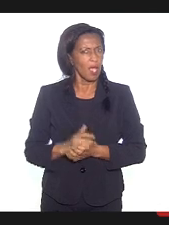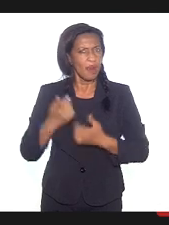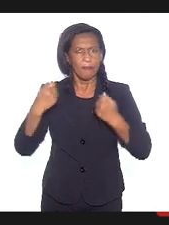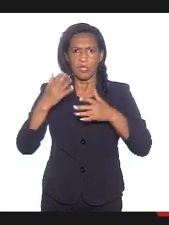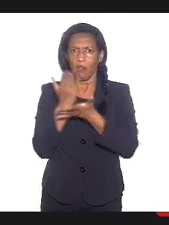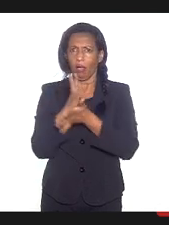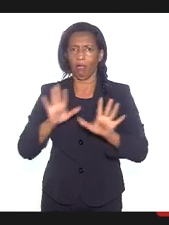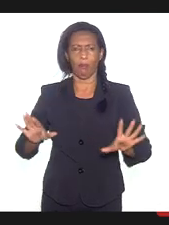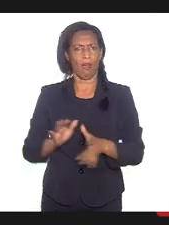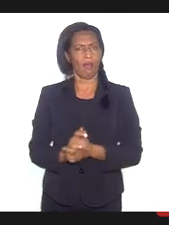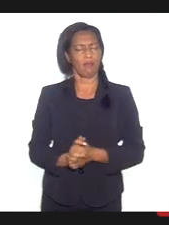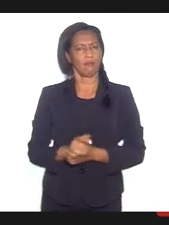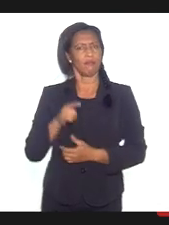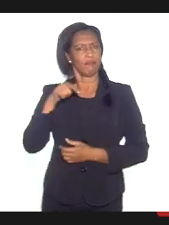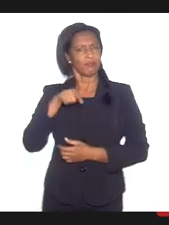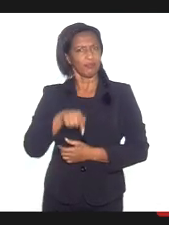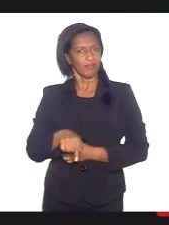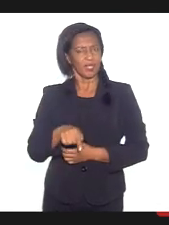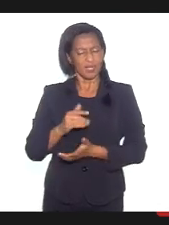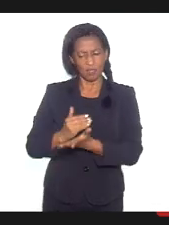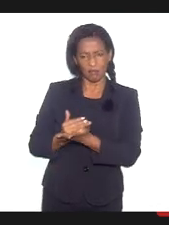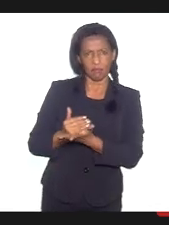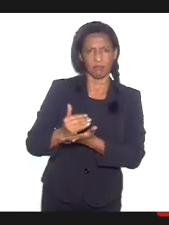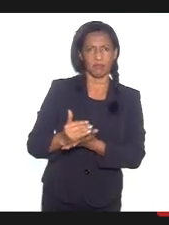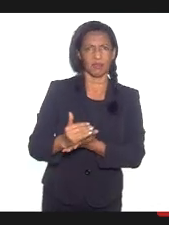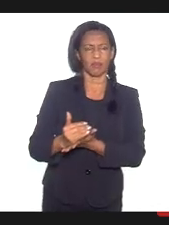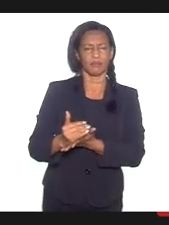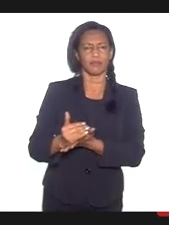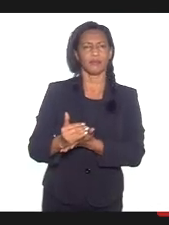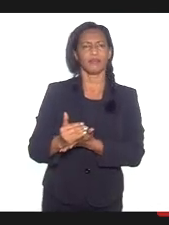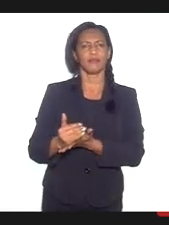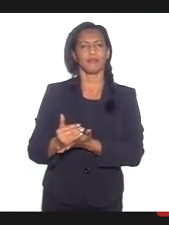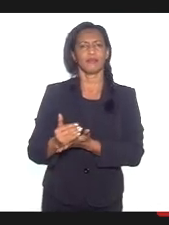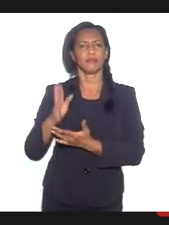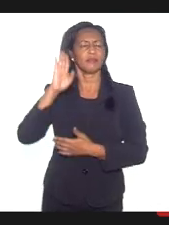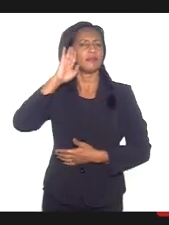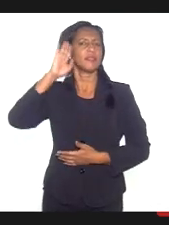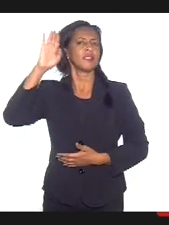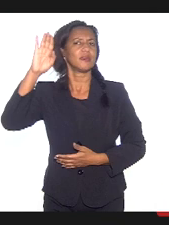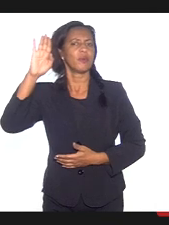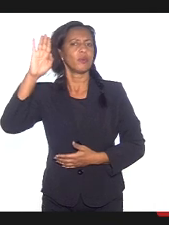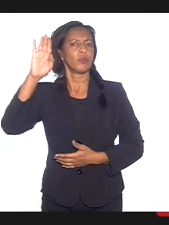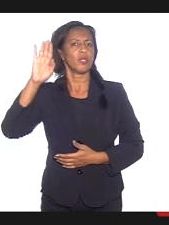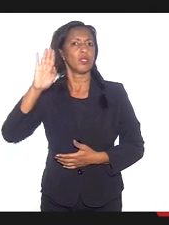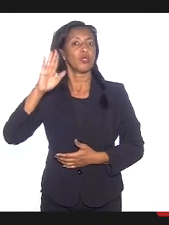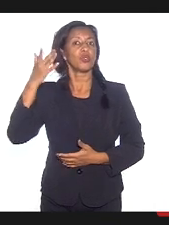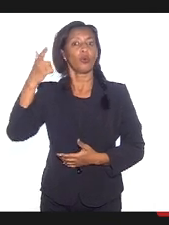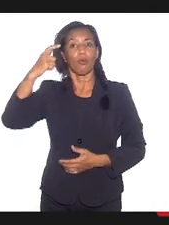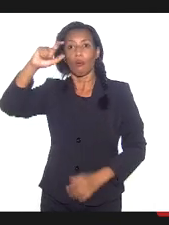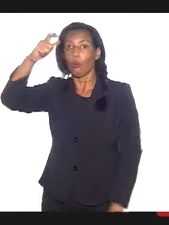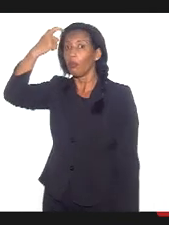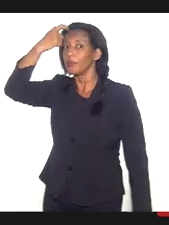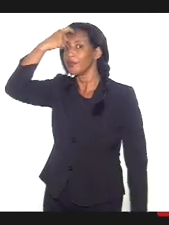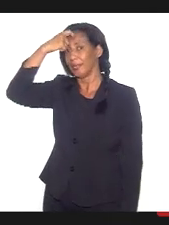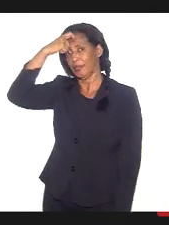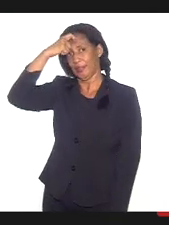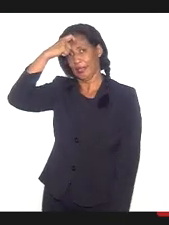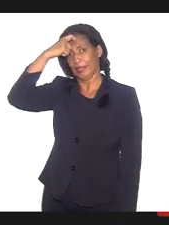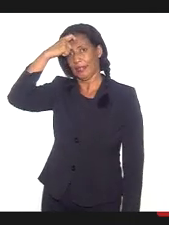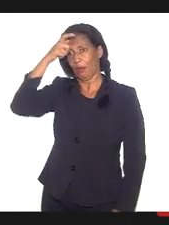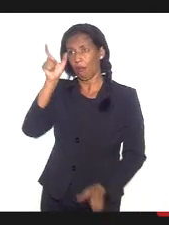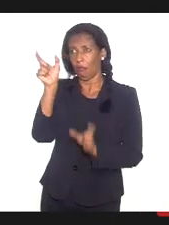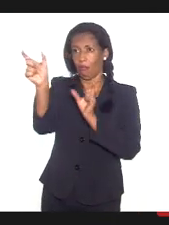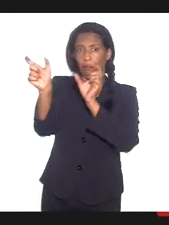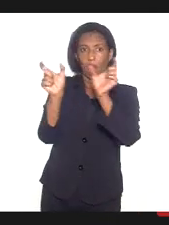esse desarmamento começa principalmente com uma maior conscientização das